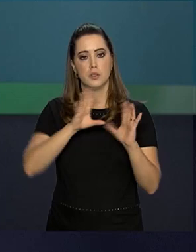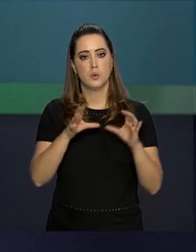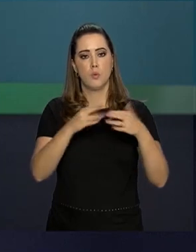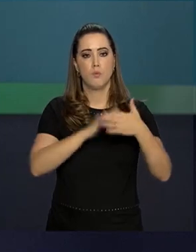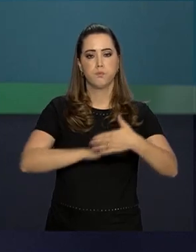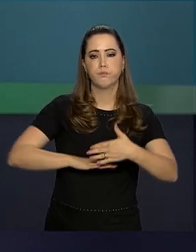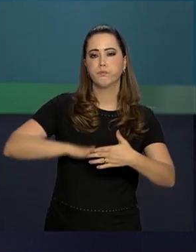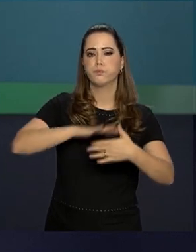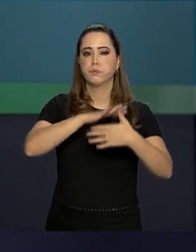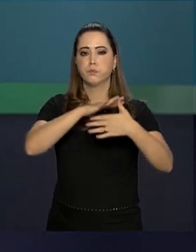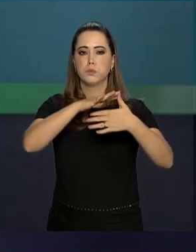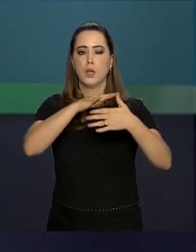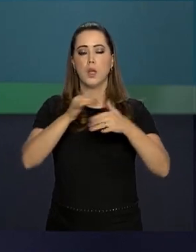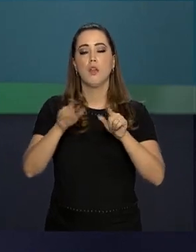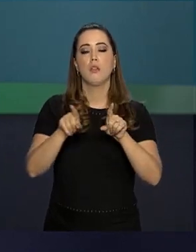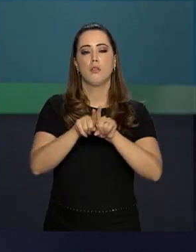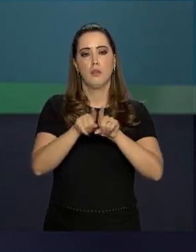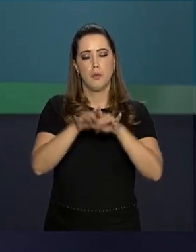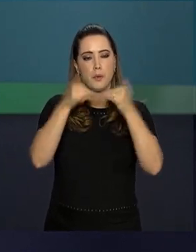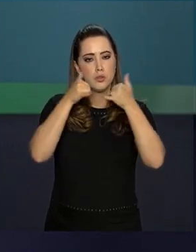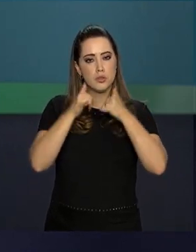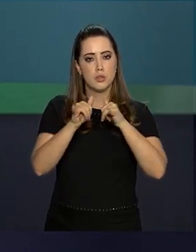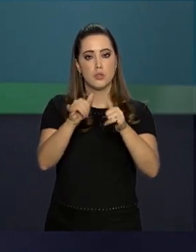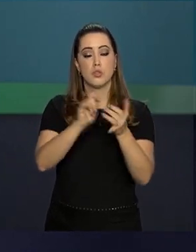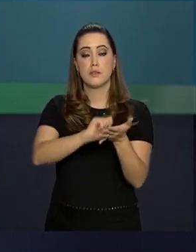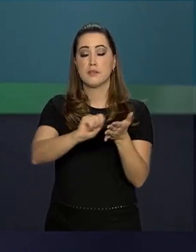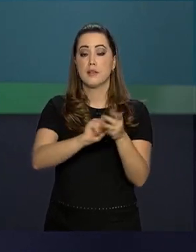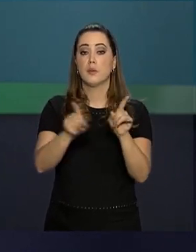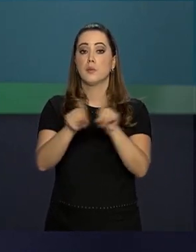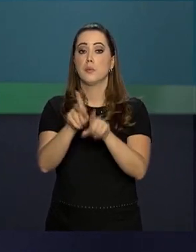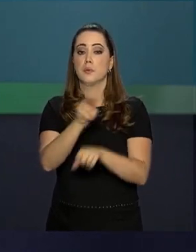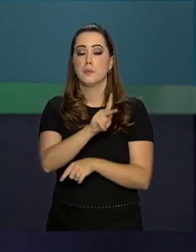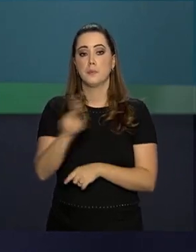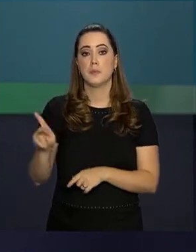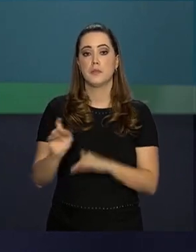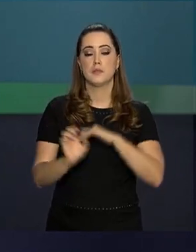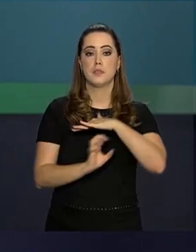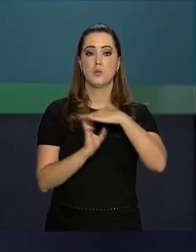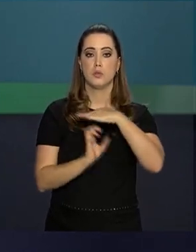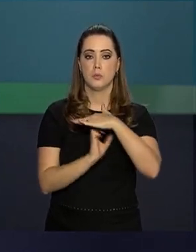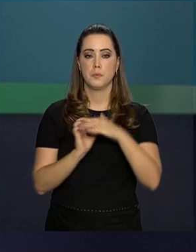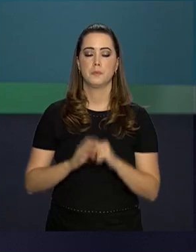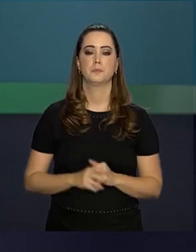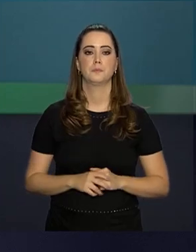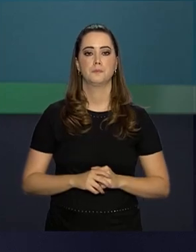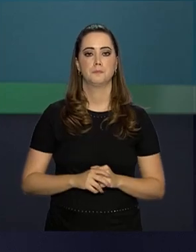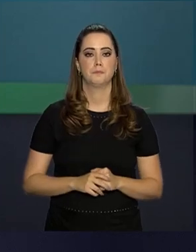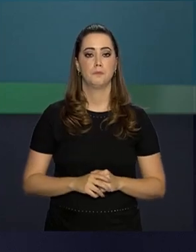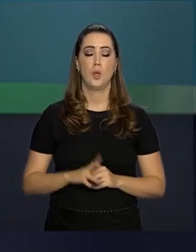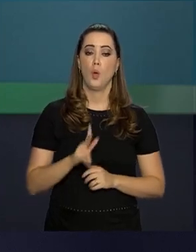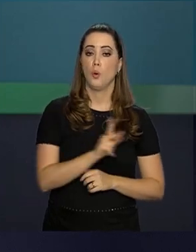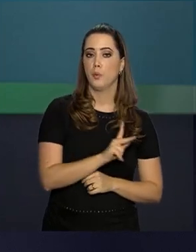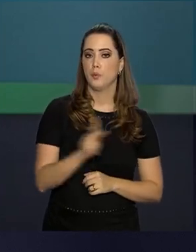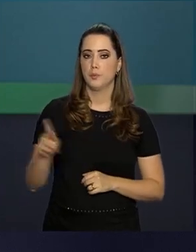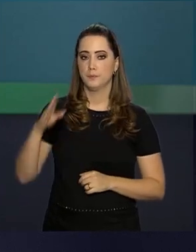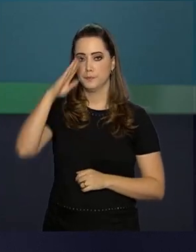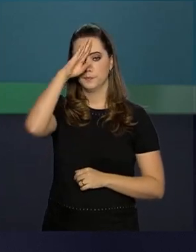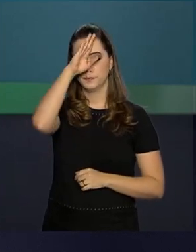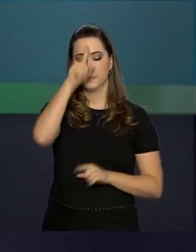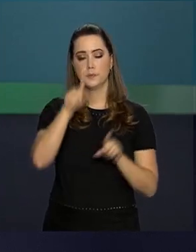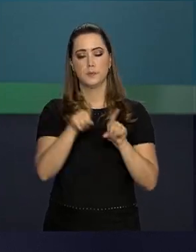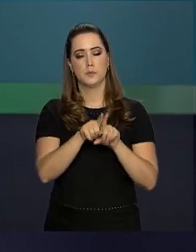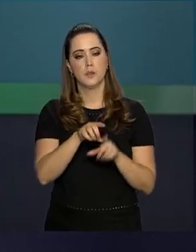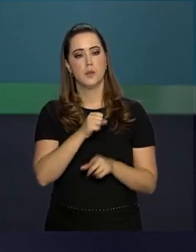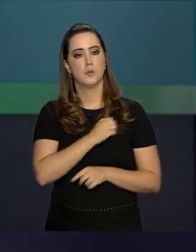barragens e usinas hidrelétricas sejam assinados também pelo presidente das empresas. Presidente Jair Bolsonaro, vice-presidente